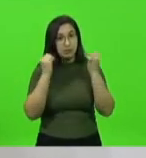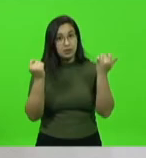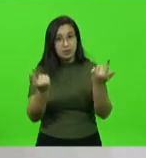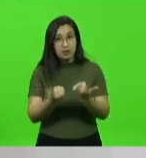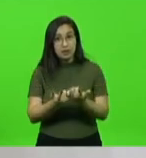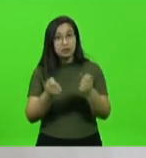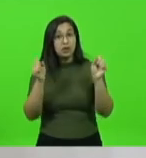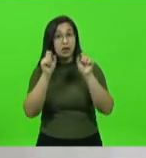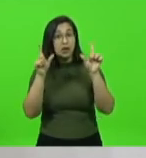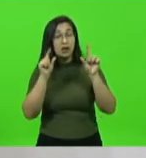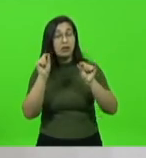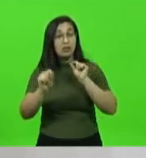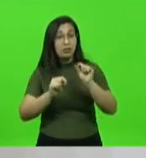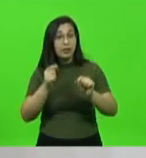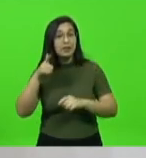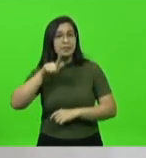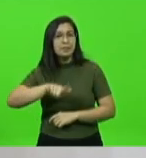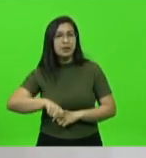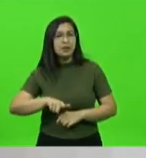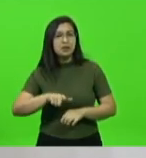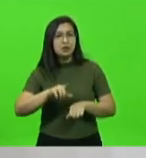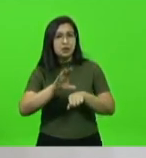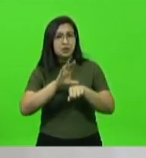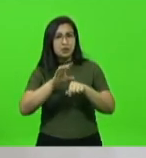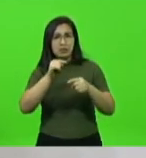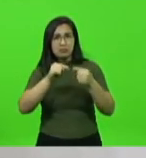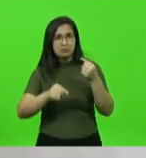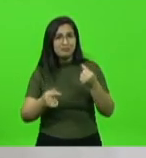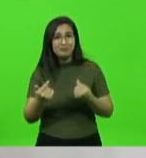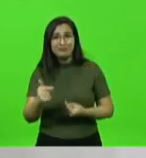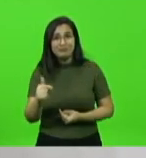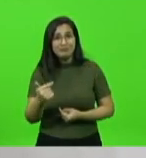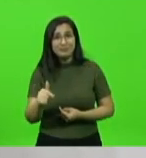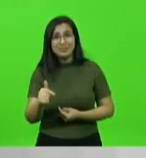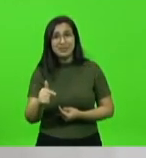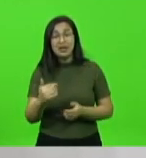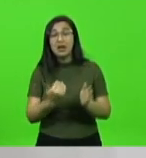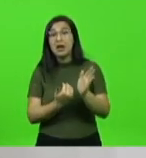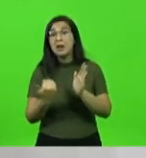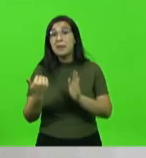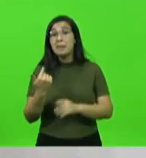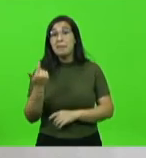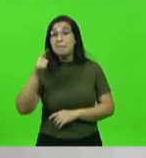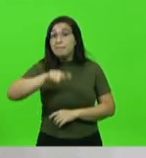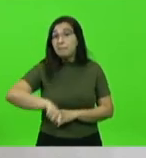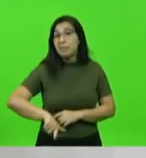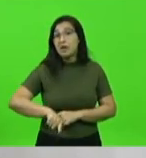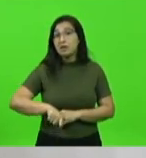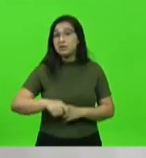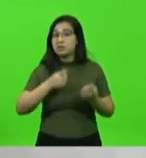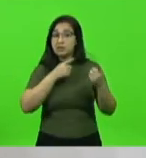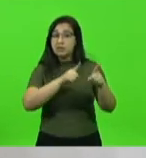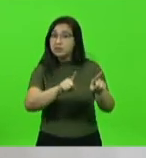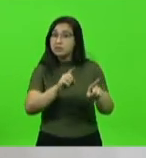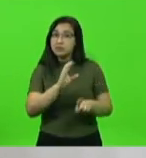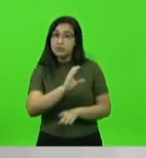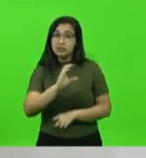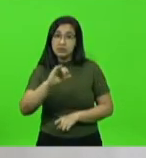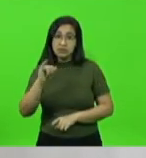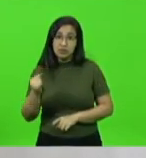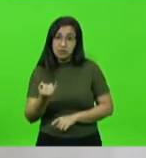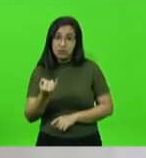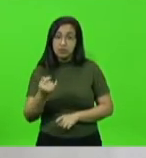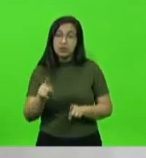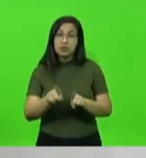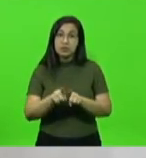que, além da inconstitucionalidade da emenda apresentada, que foi rejeitada por unanimidade do CCJ, e depois até o